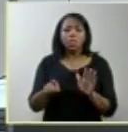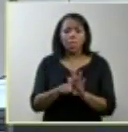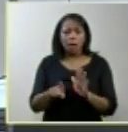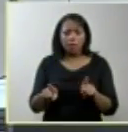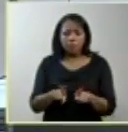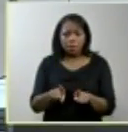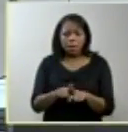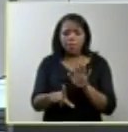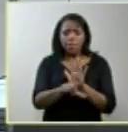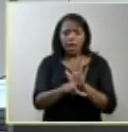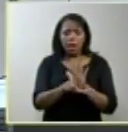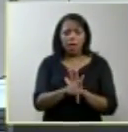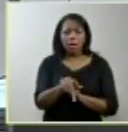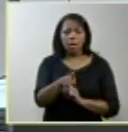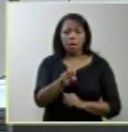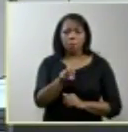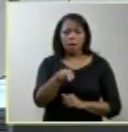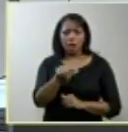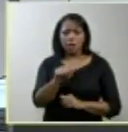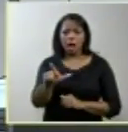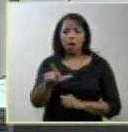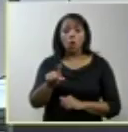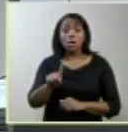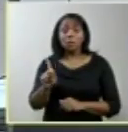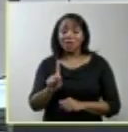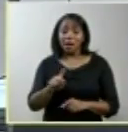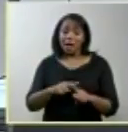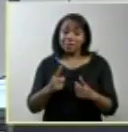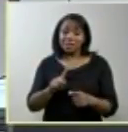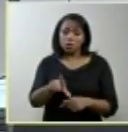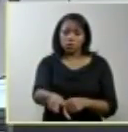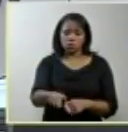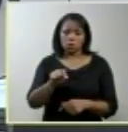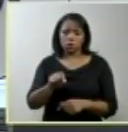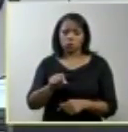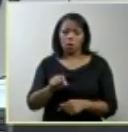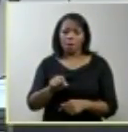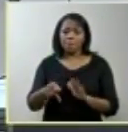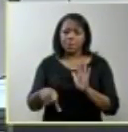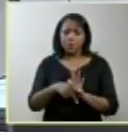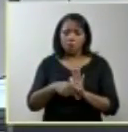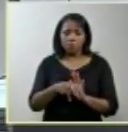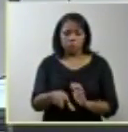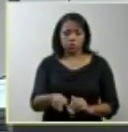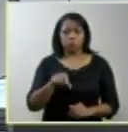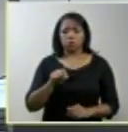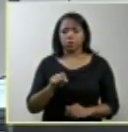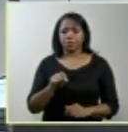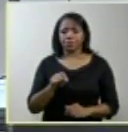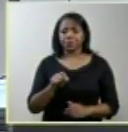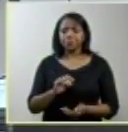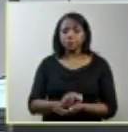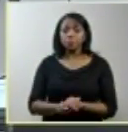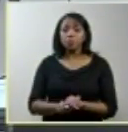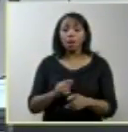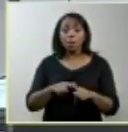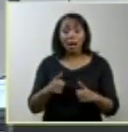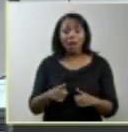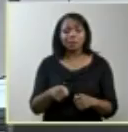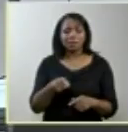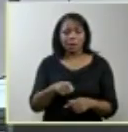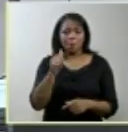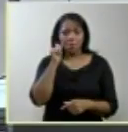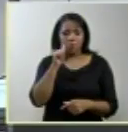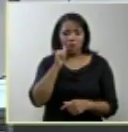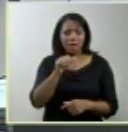decidir mas não para descrever suas escolhas sobre a encefalia para a severina do filme não era um aborto no